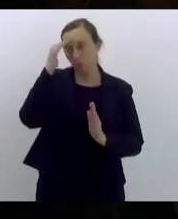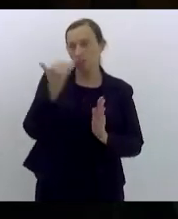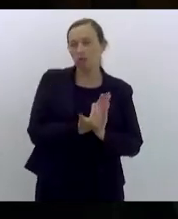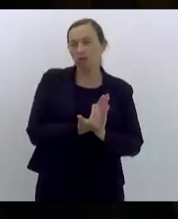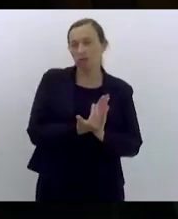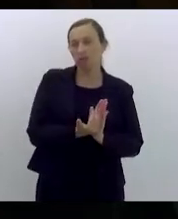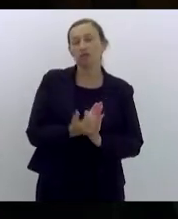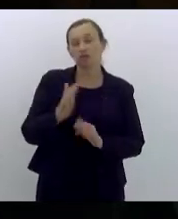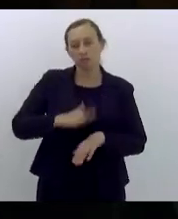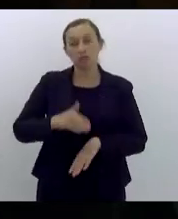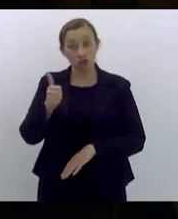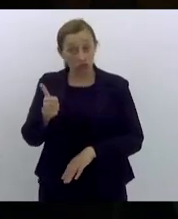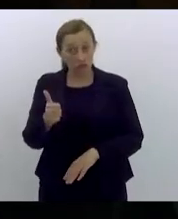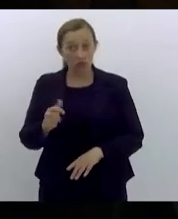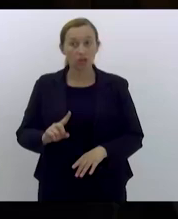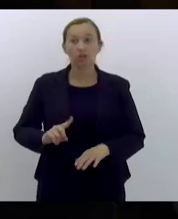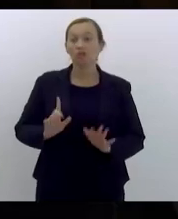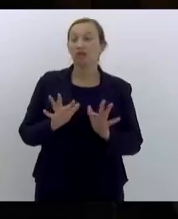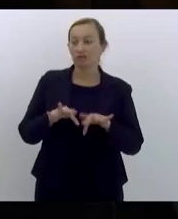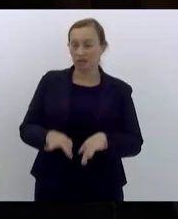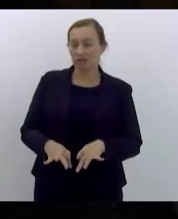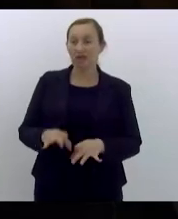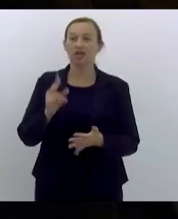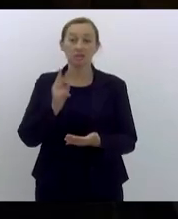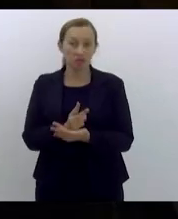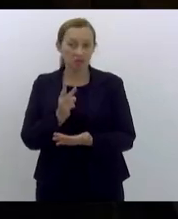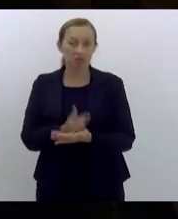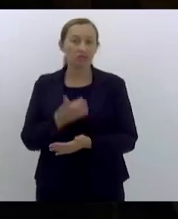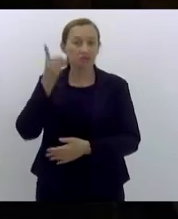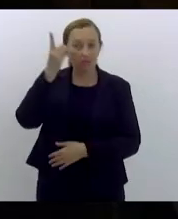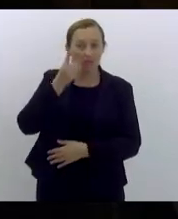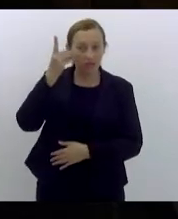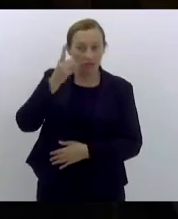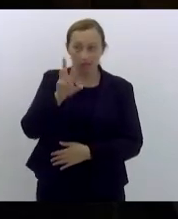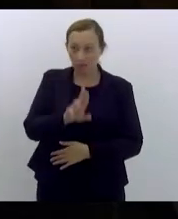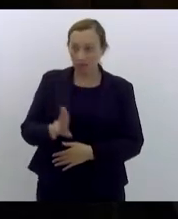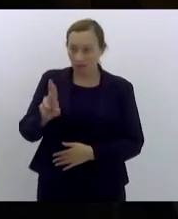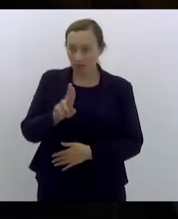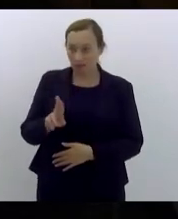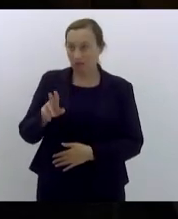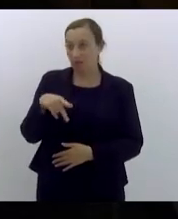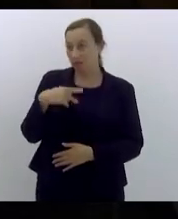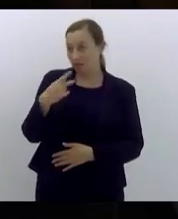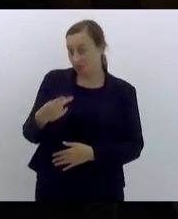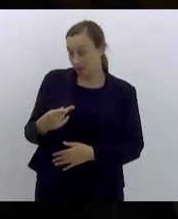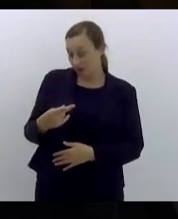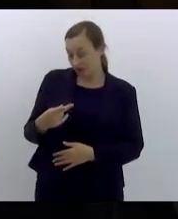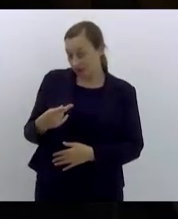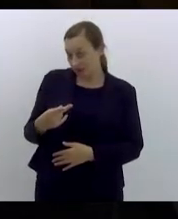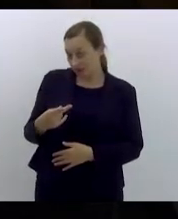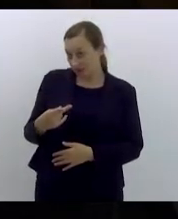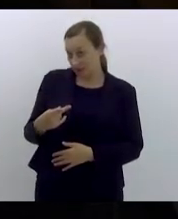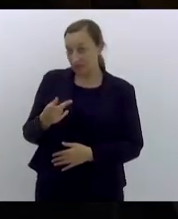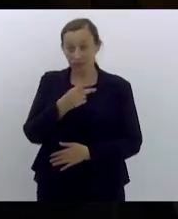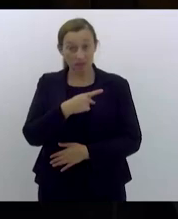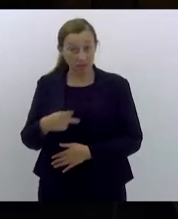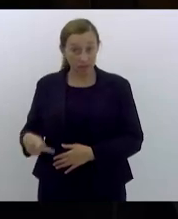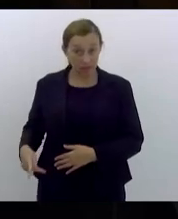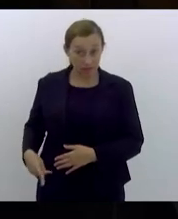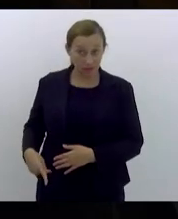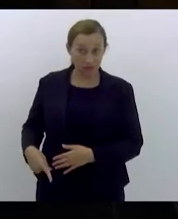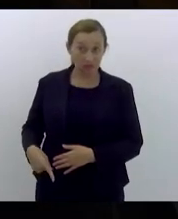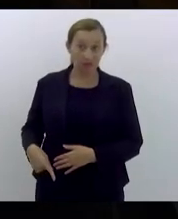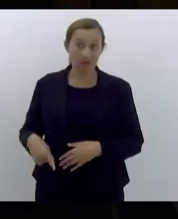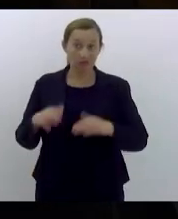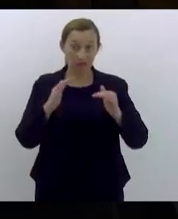com o mínimo de dignidade e para terminar mesmo deputada usando aqui as prerrogativas latas da presidência de vossa